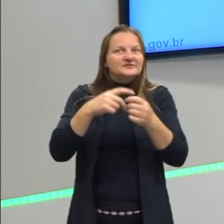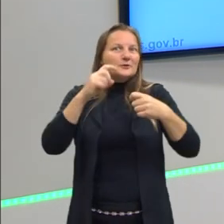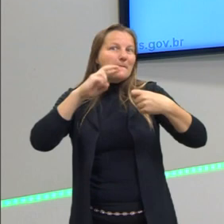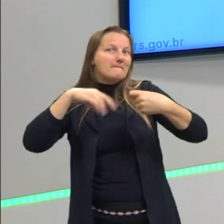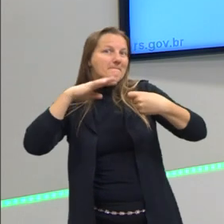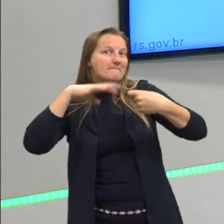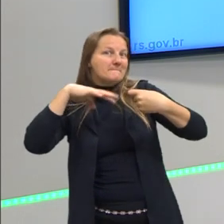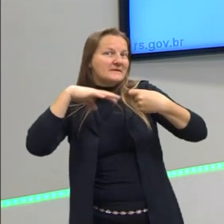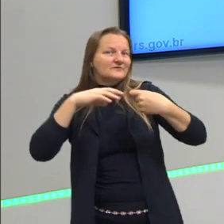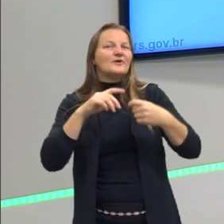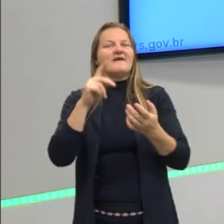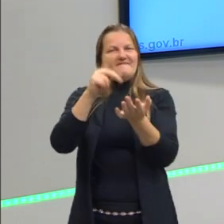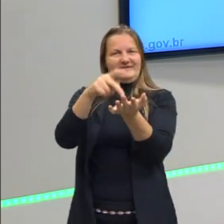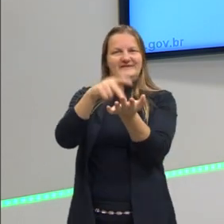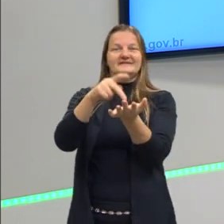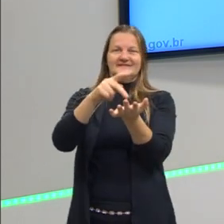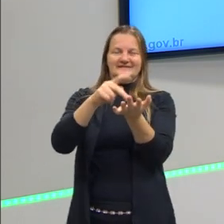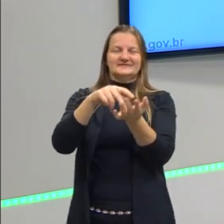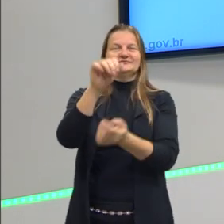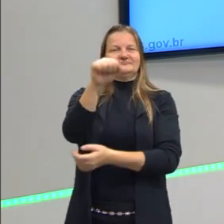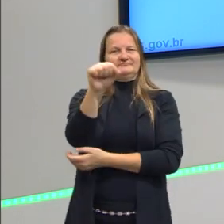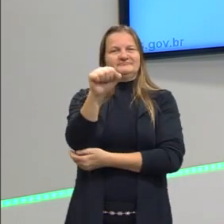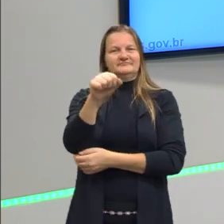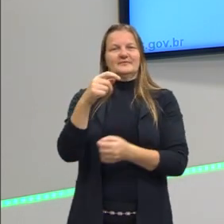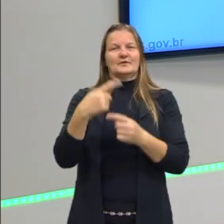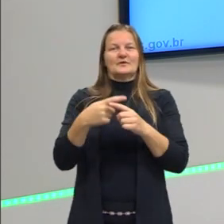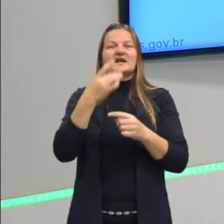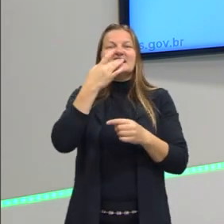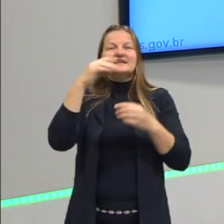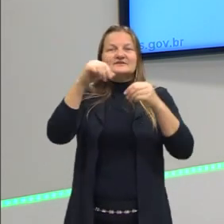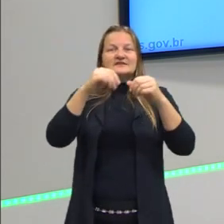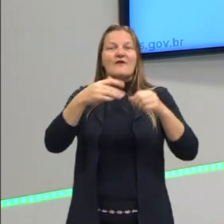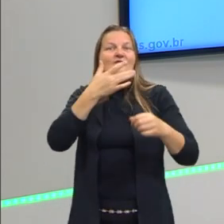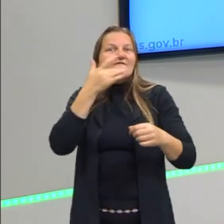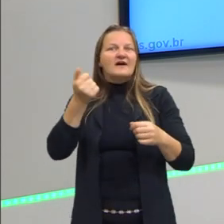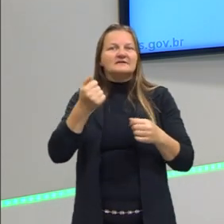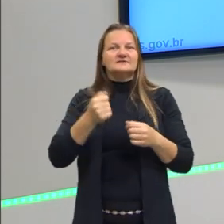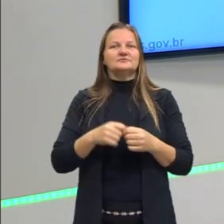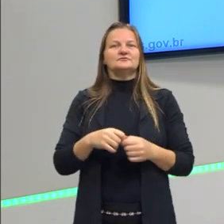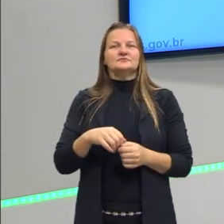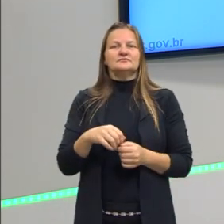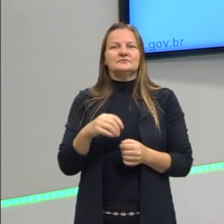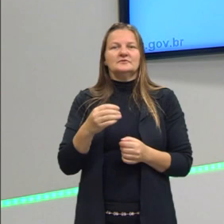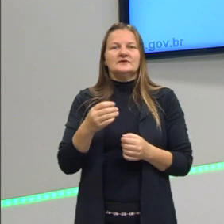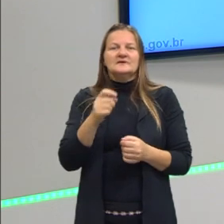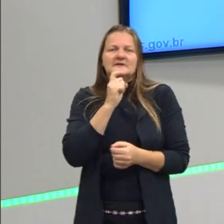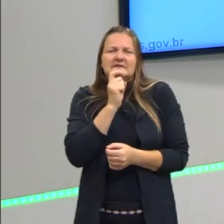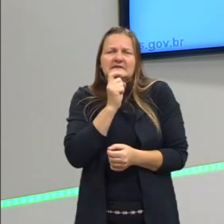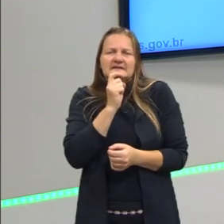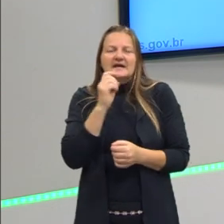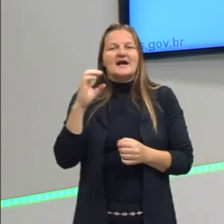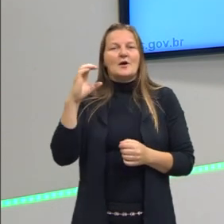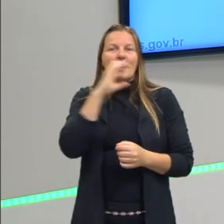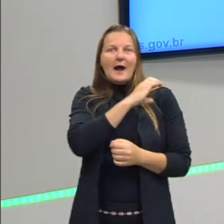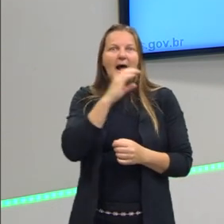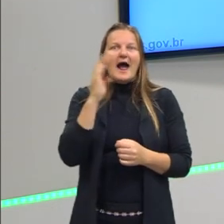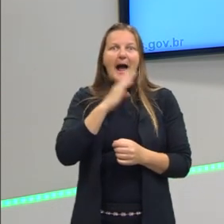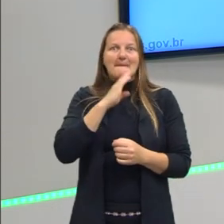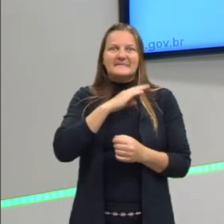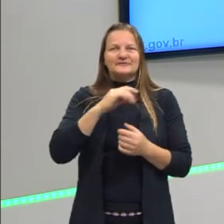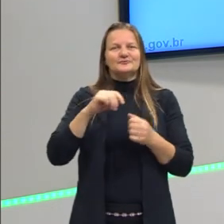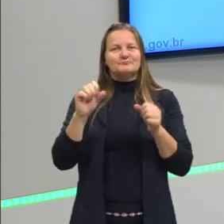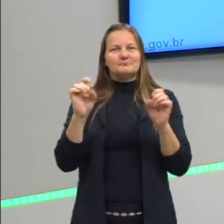vocês podem responder que é verdade, sim. O sal facilita, agiliza o resfriamento das